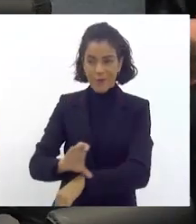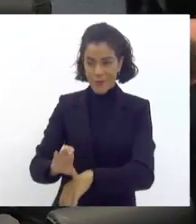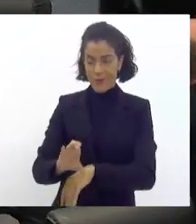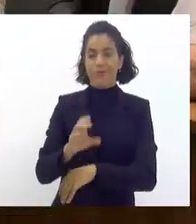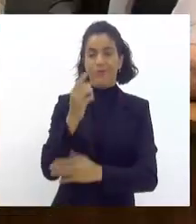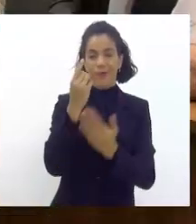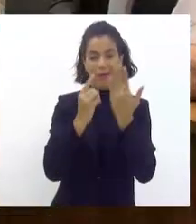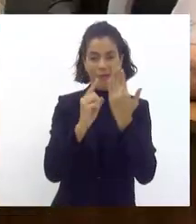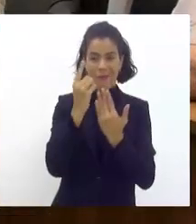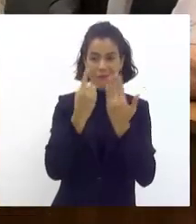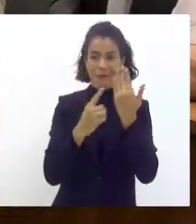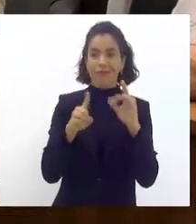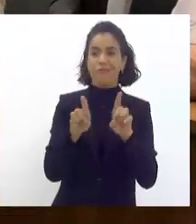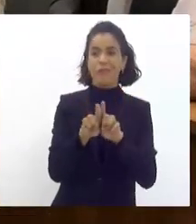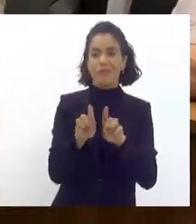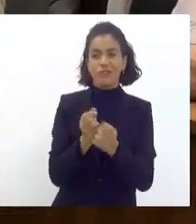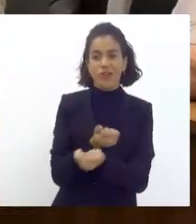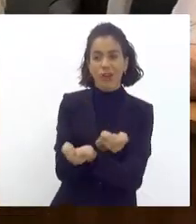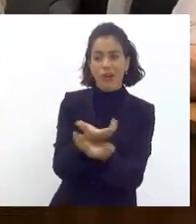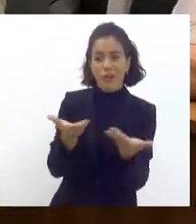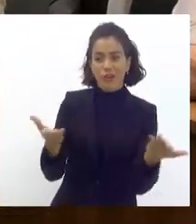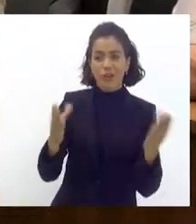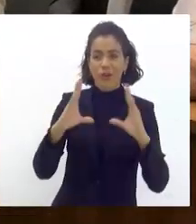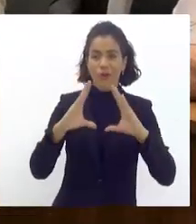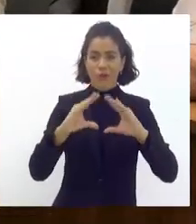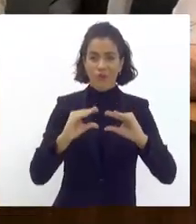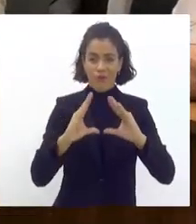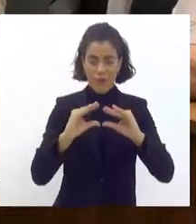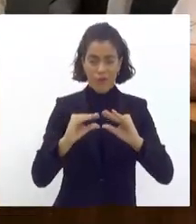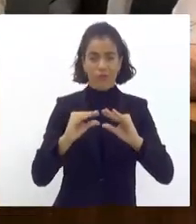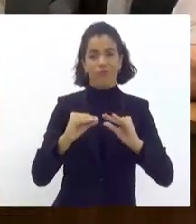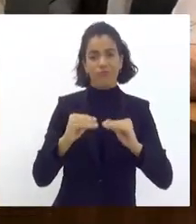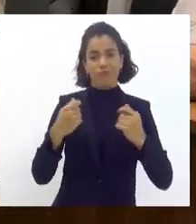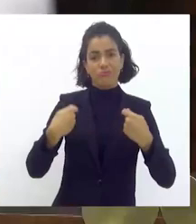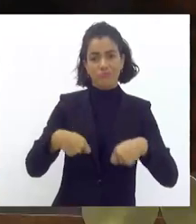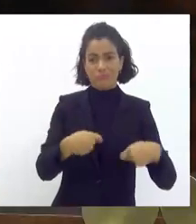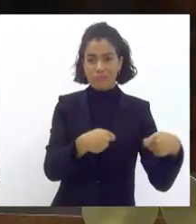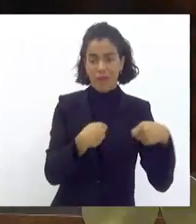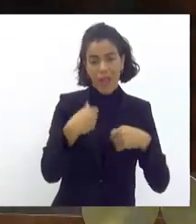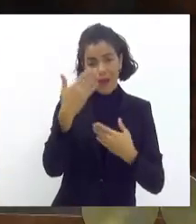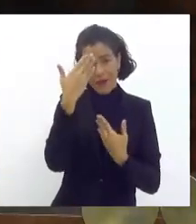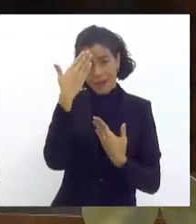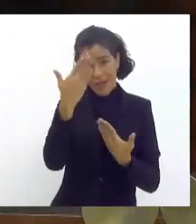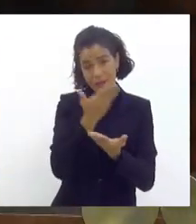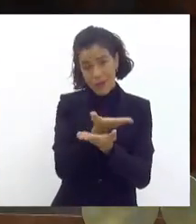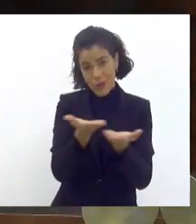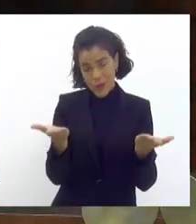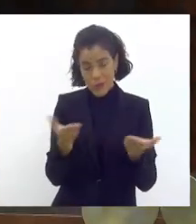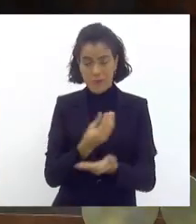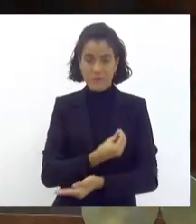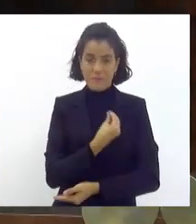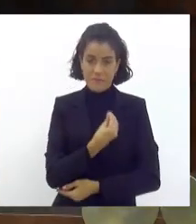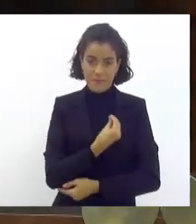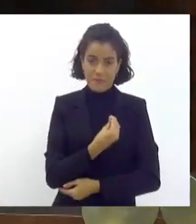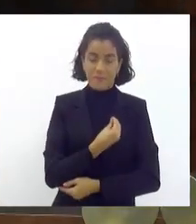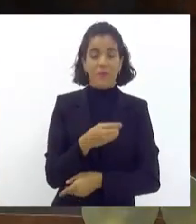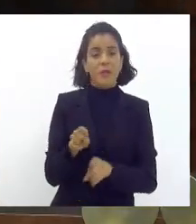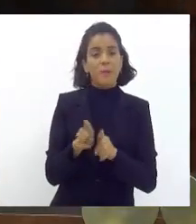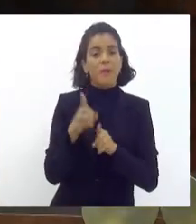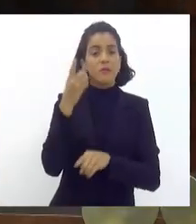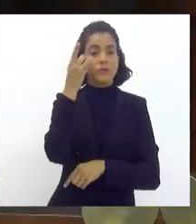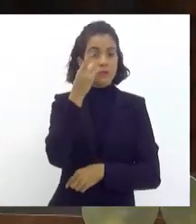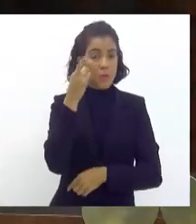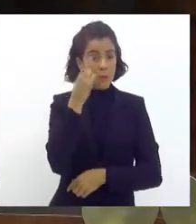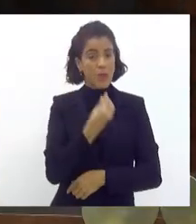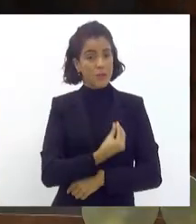que a gente trate com conforto e com respeito necessário. Então, agradecer a todos a presença, e, sobretudo, aqui aos deputados